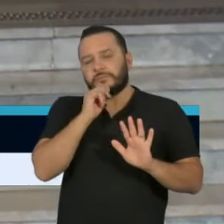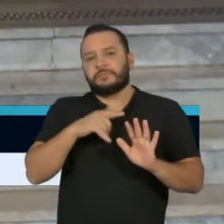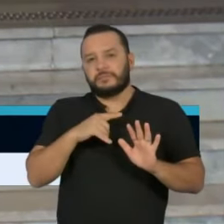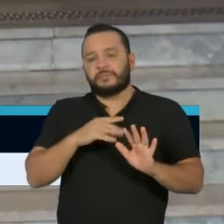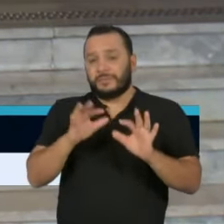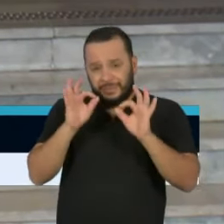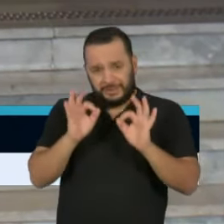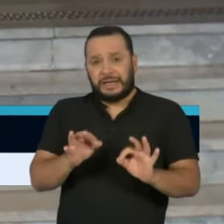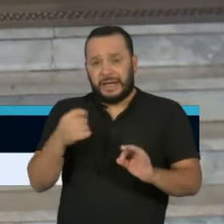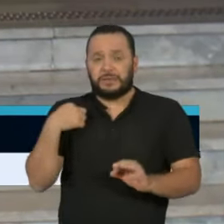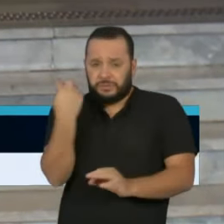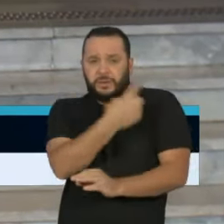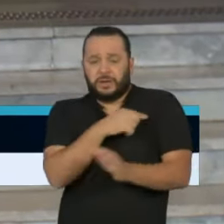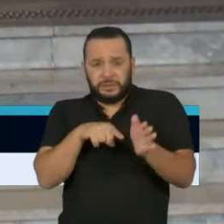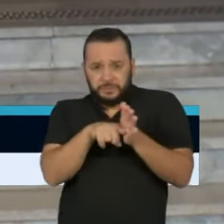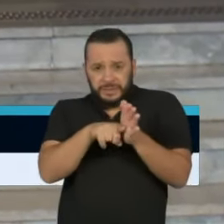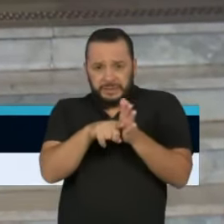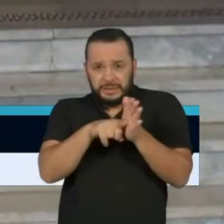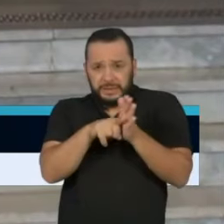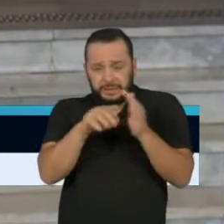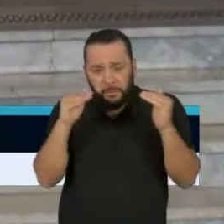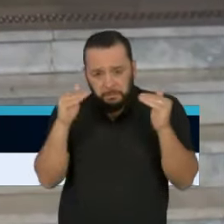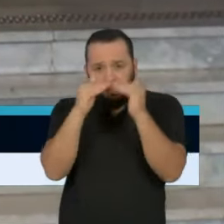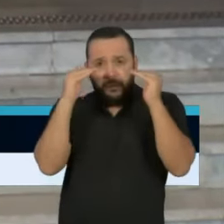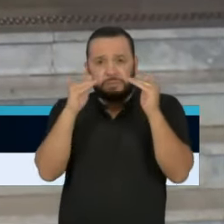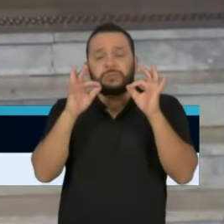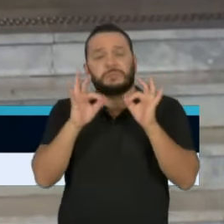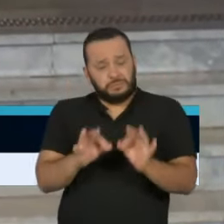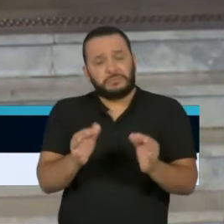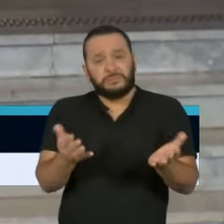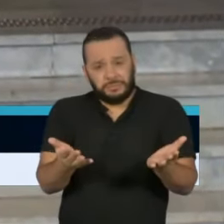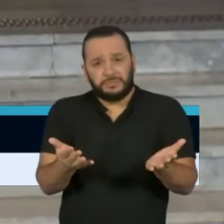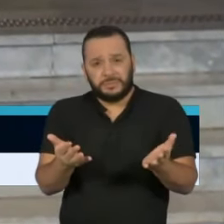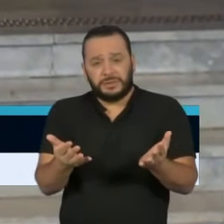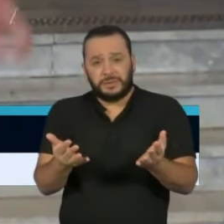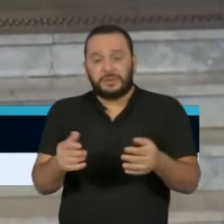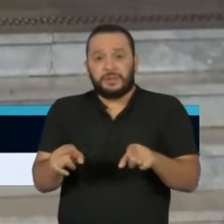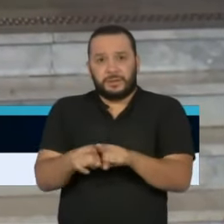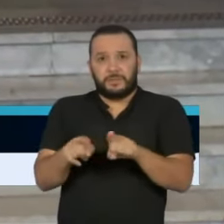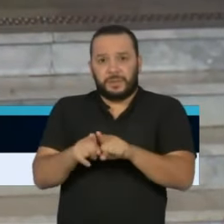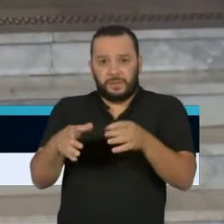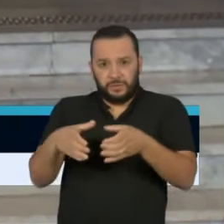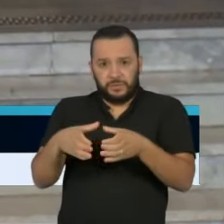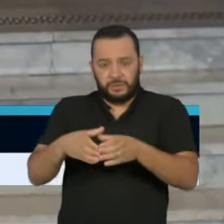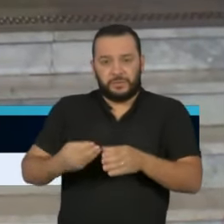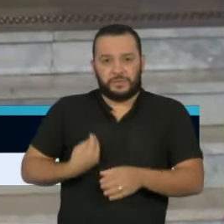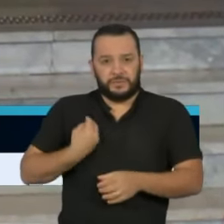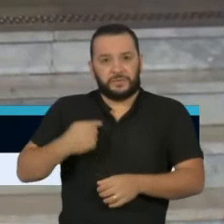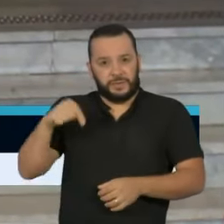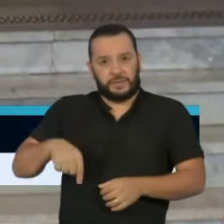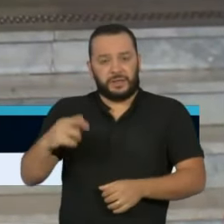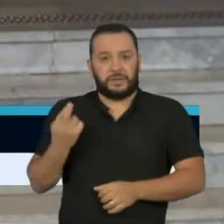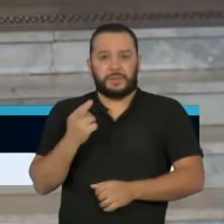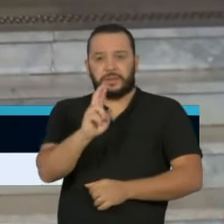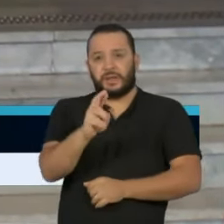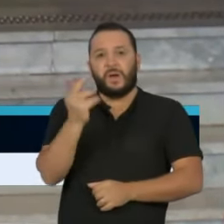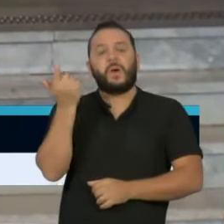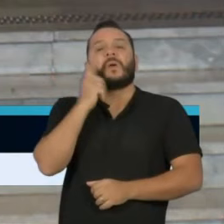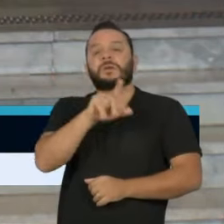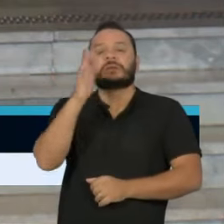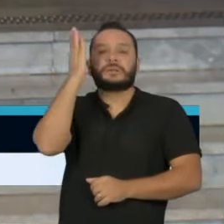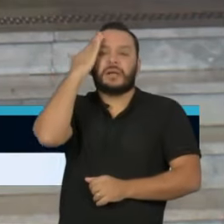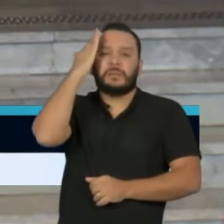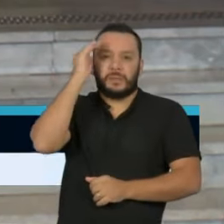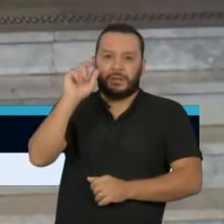daquilo que nós conseguimos prever naquele momento. Inclusive, este grupo que está aqui hoje representado, conseguiu prever